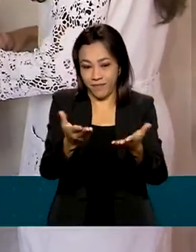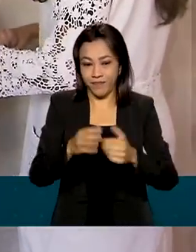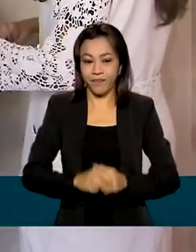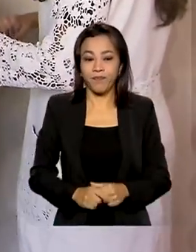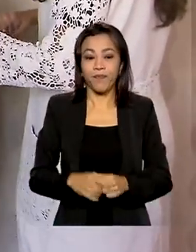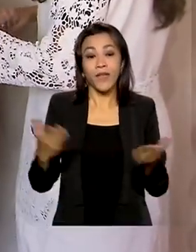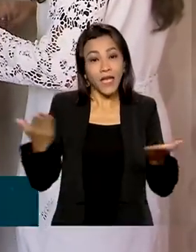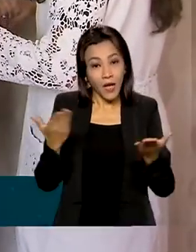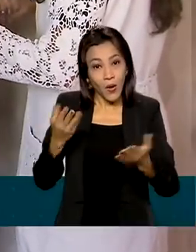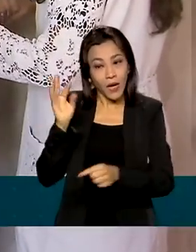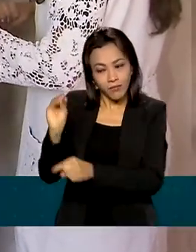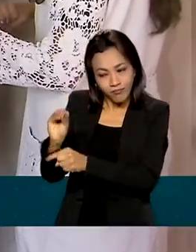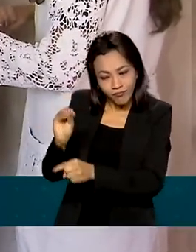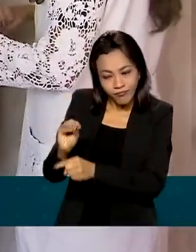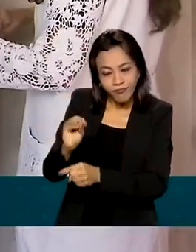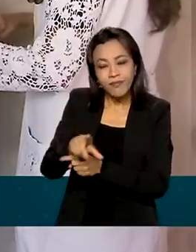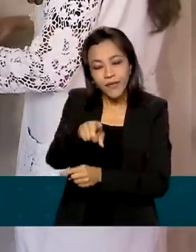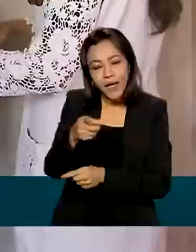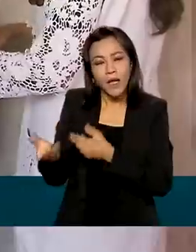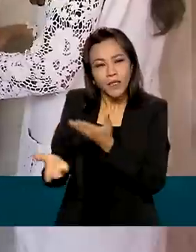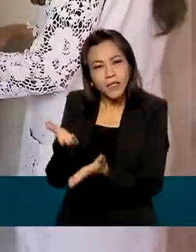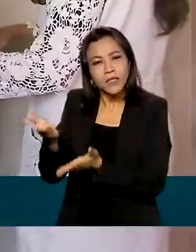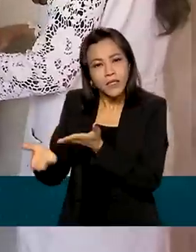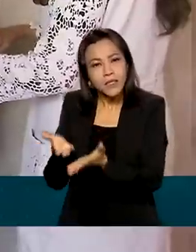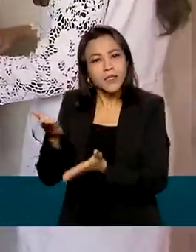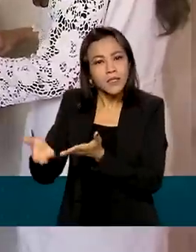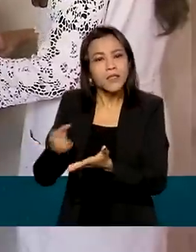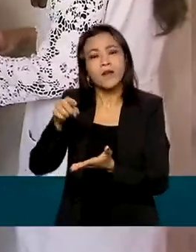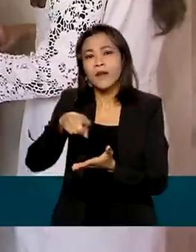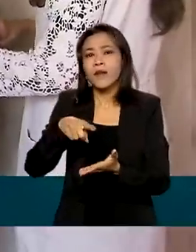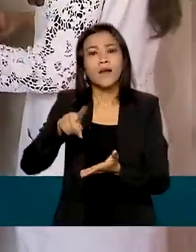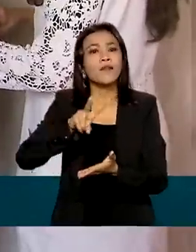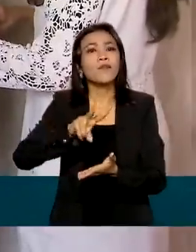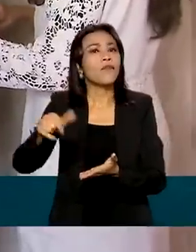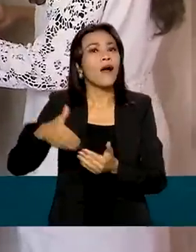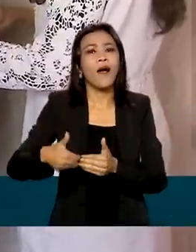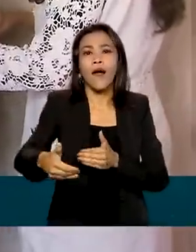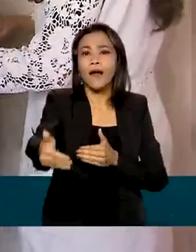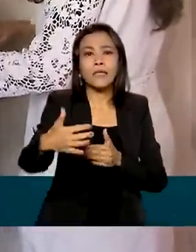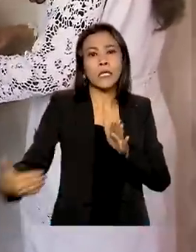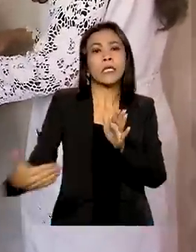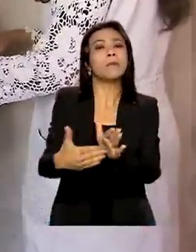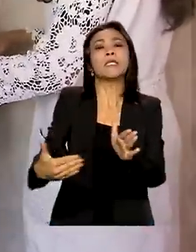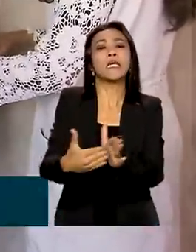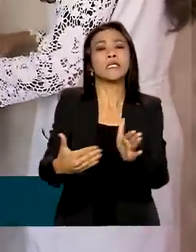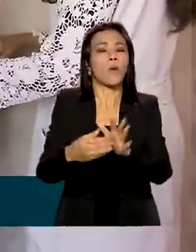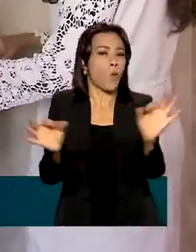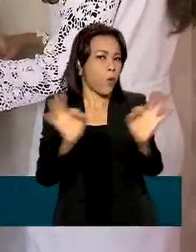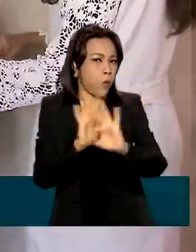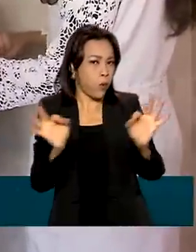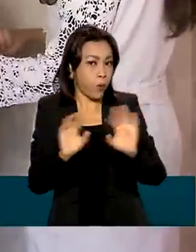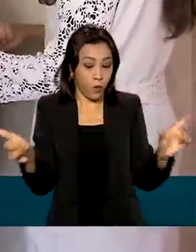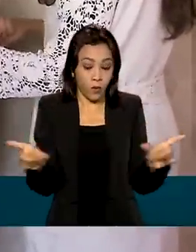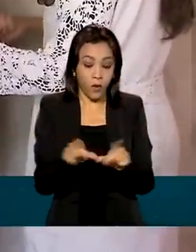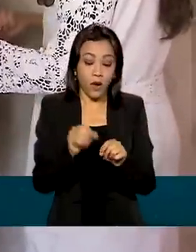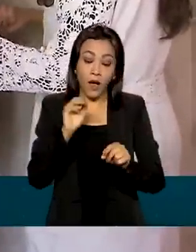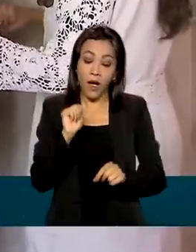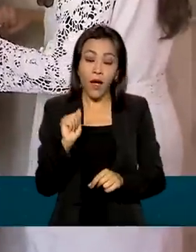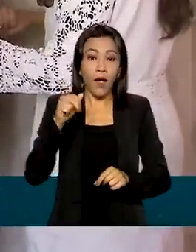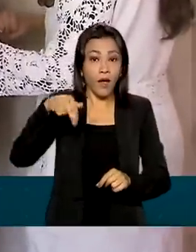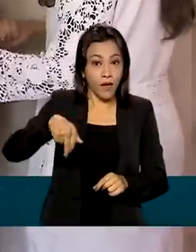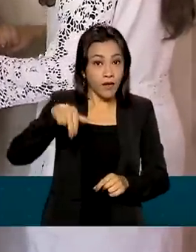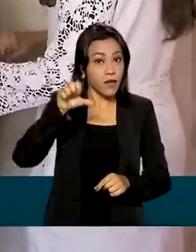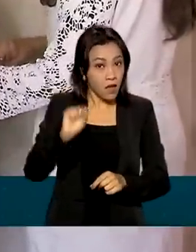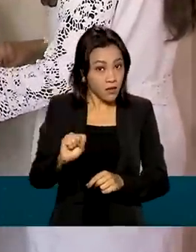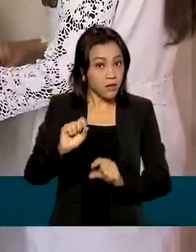fisioterapeutas, como essas que a dona Bernadette faz, não vão mais poder ter número máximo. É que a Agência Nacional de Saúde Suplementar,